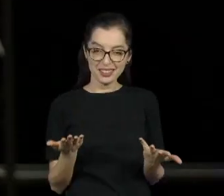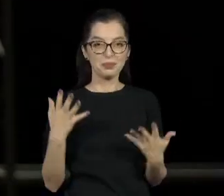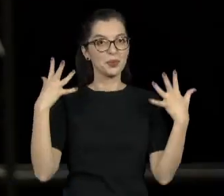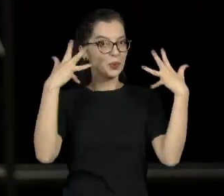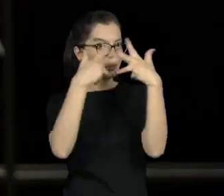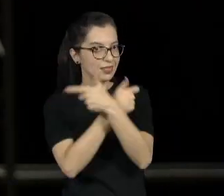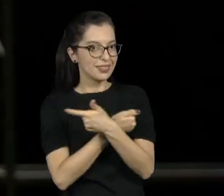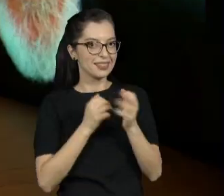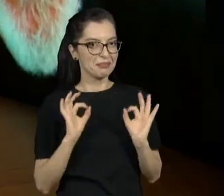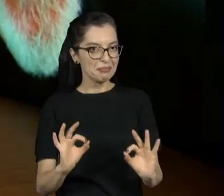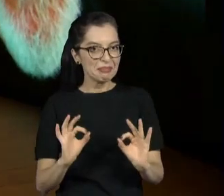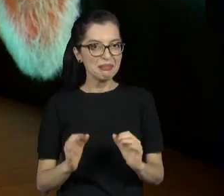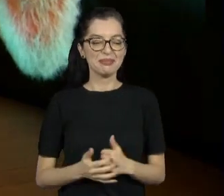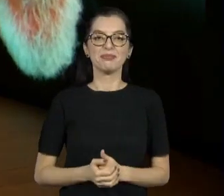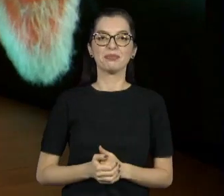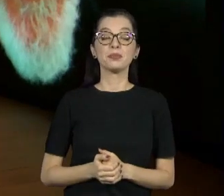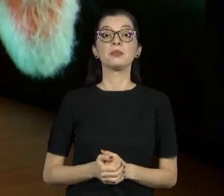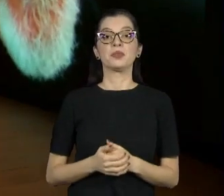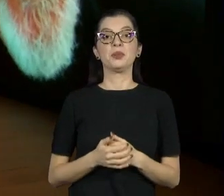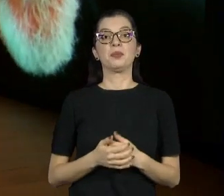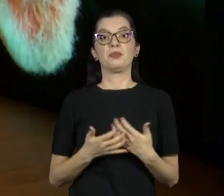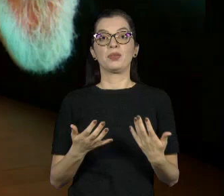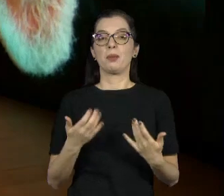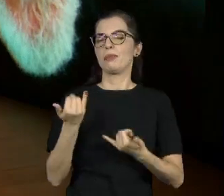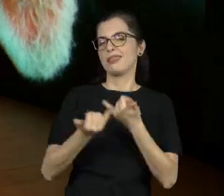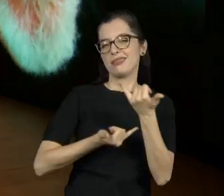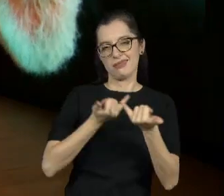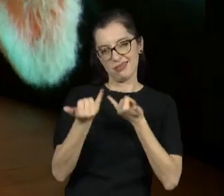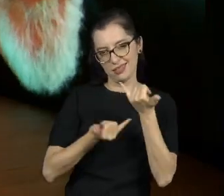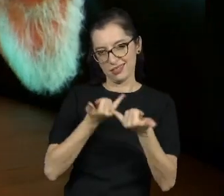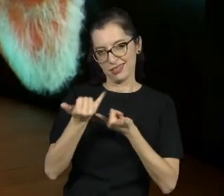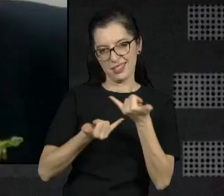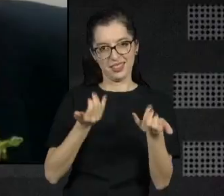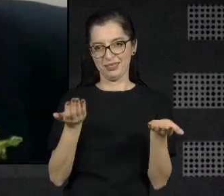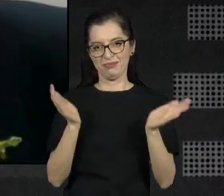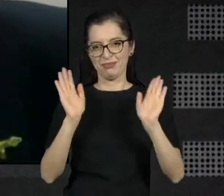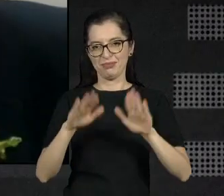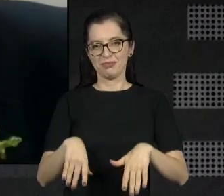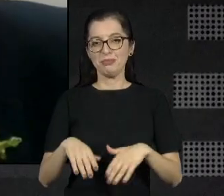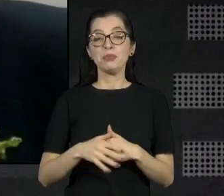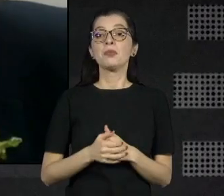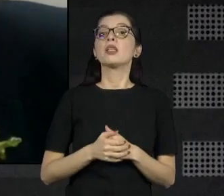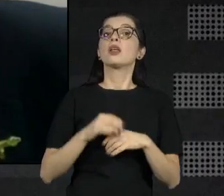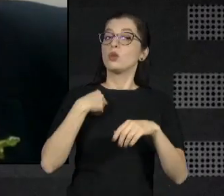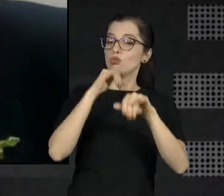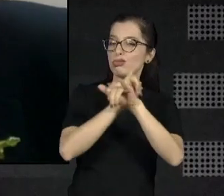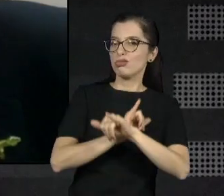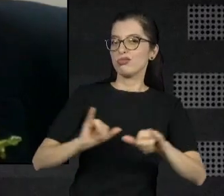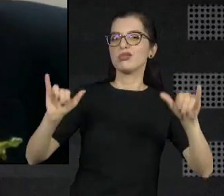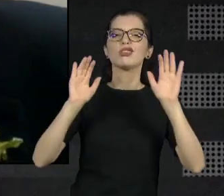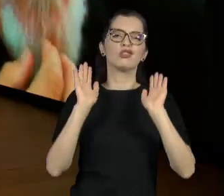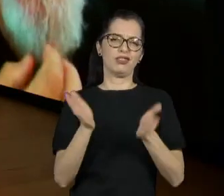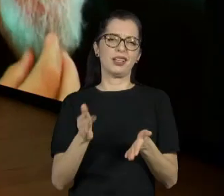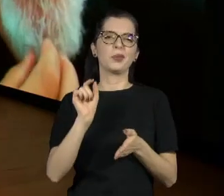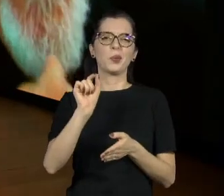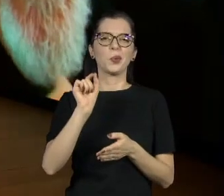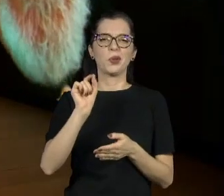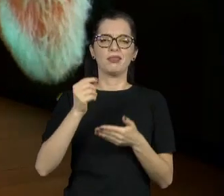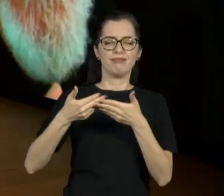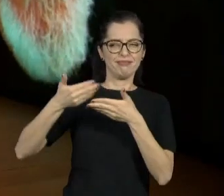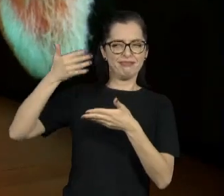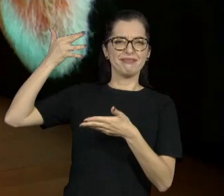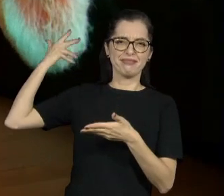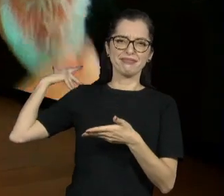É um sonho. É uma brincadeira. É, a gente fala. Sabe que eu estava em um museu com o Miguel